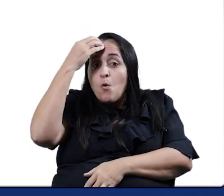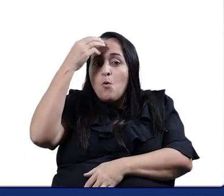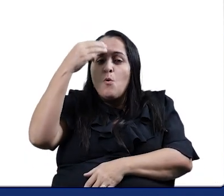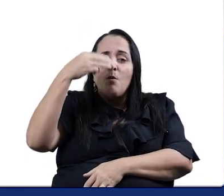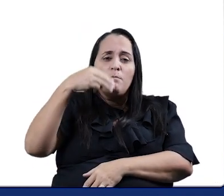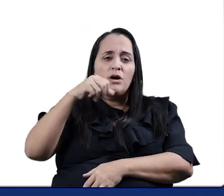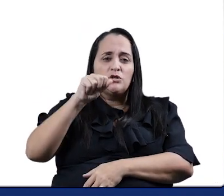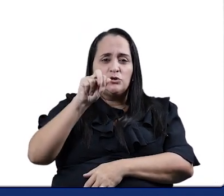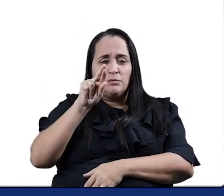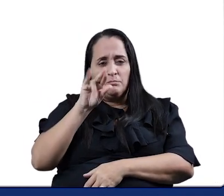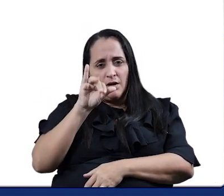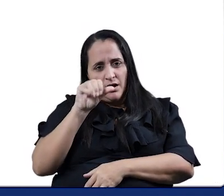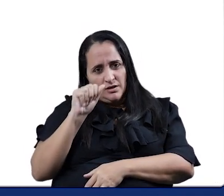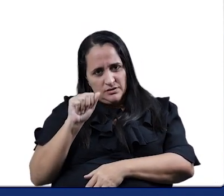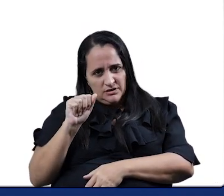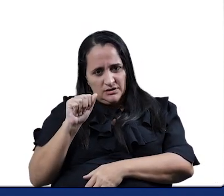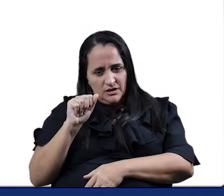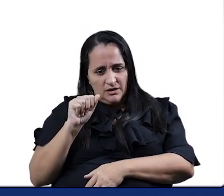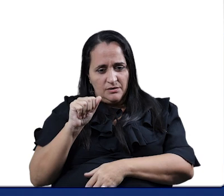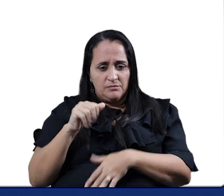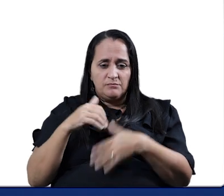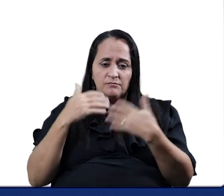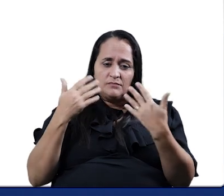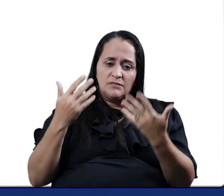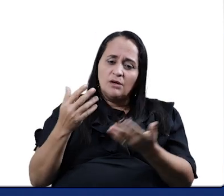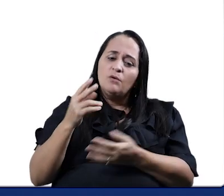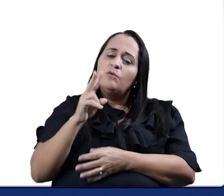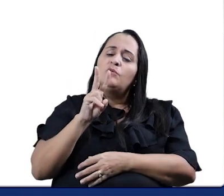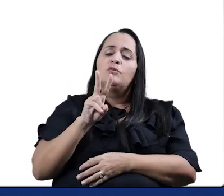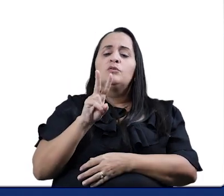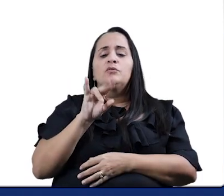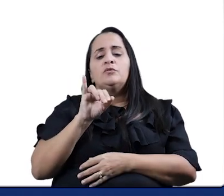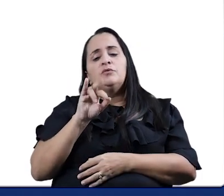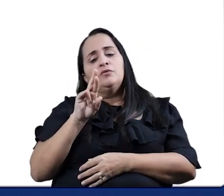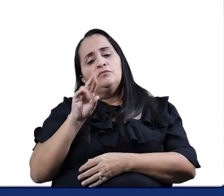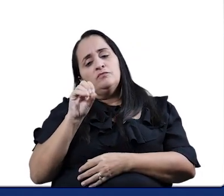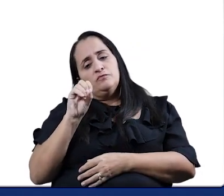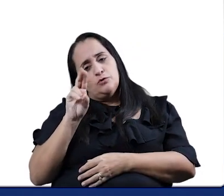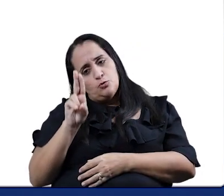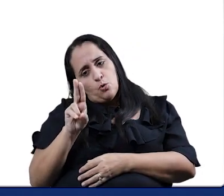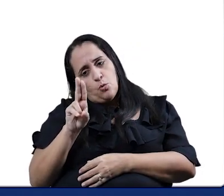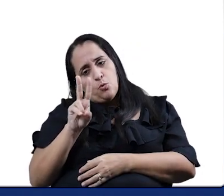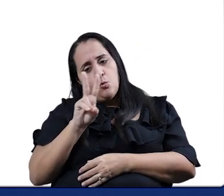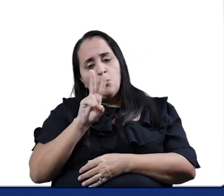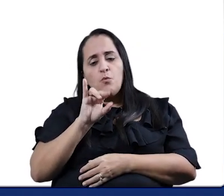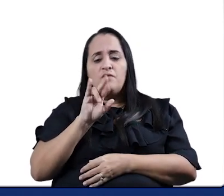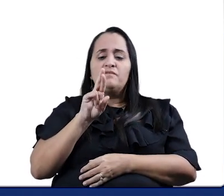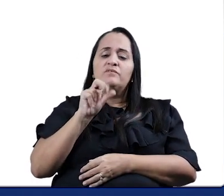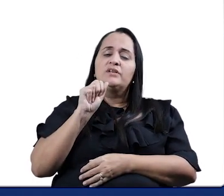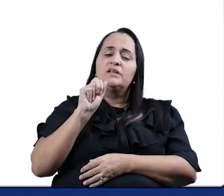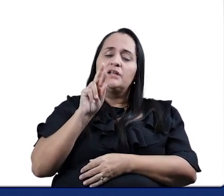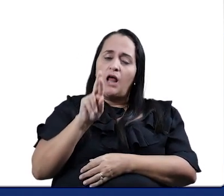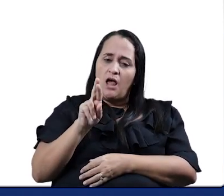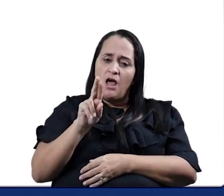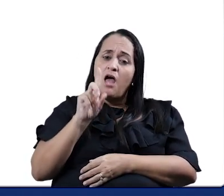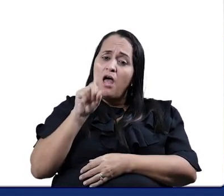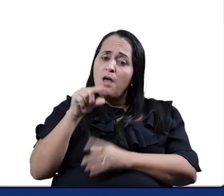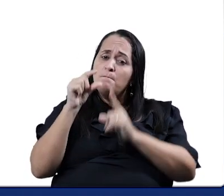Virou. Virar. São palavras parecidas. Só que elas não estão rimando neste verso.